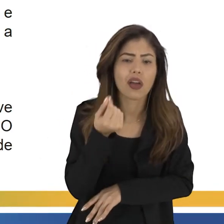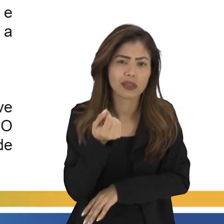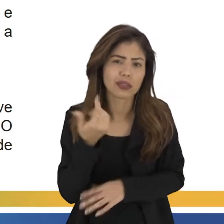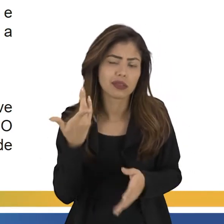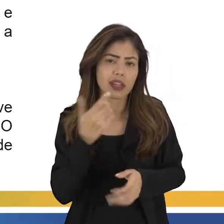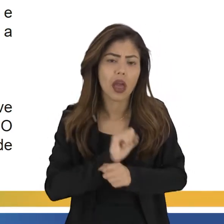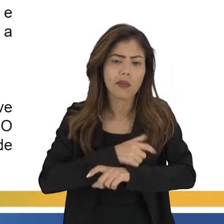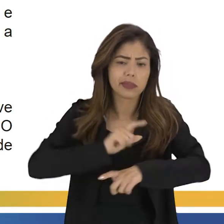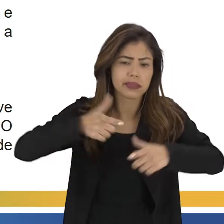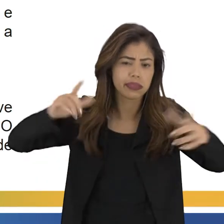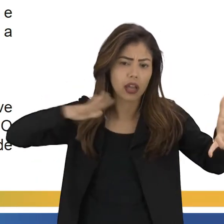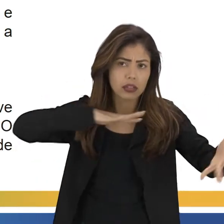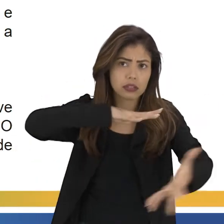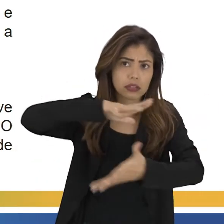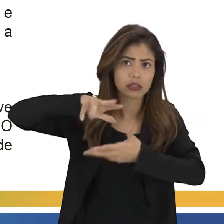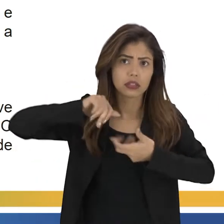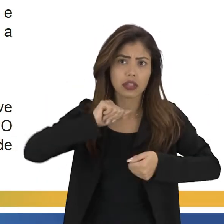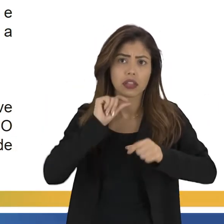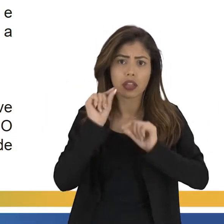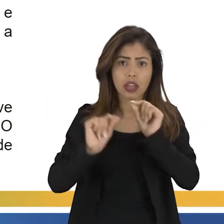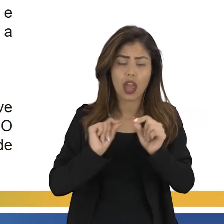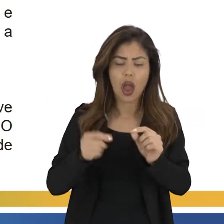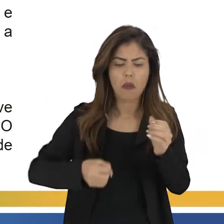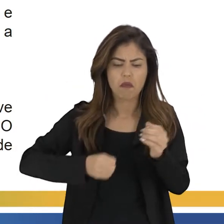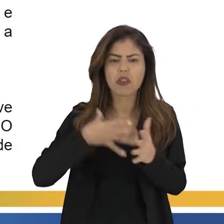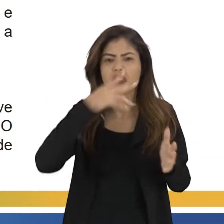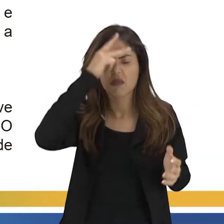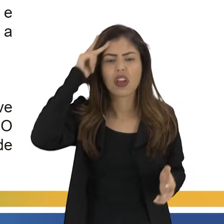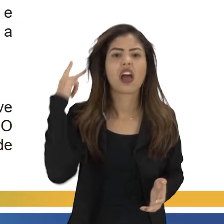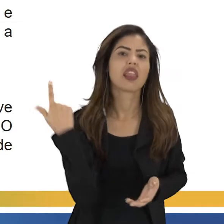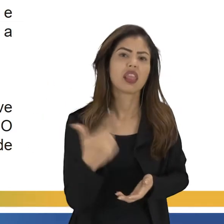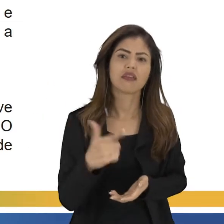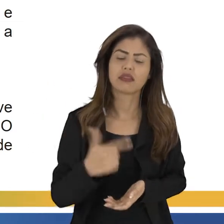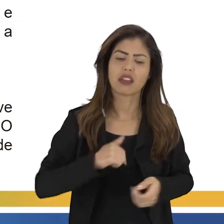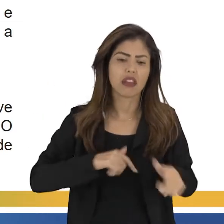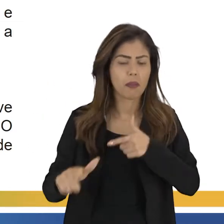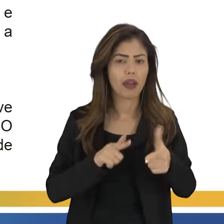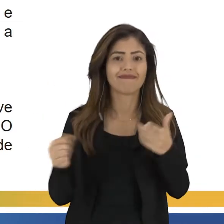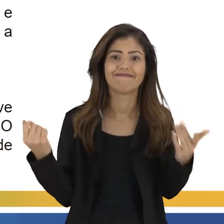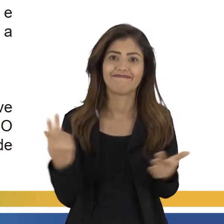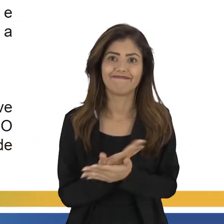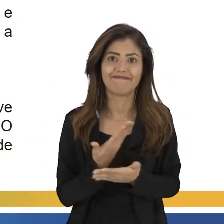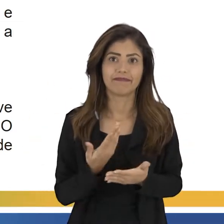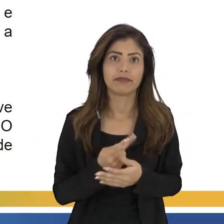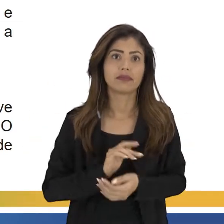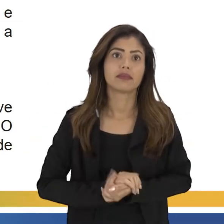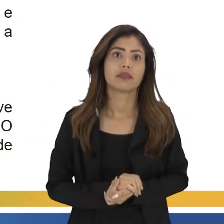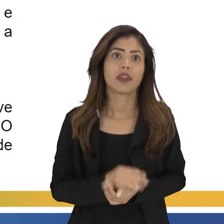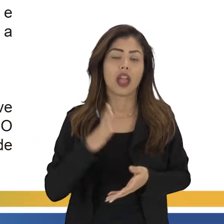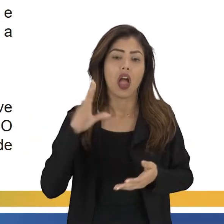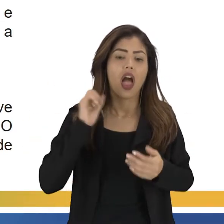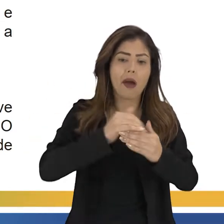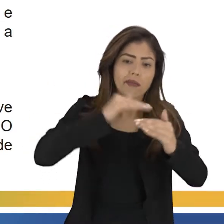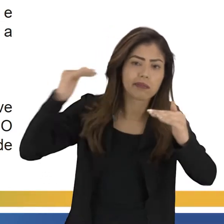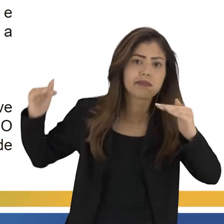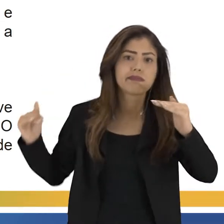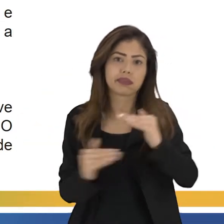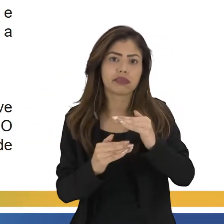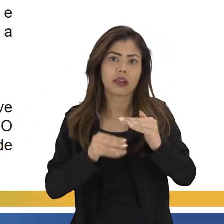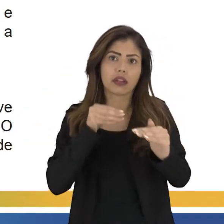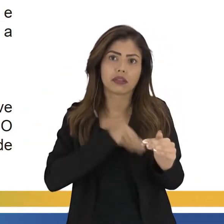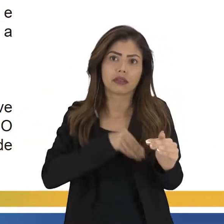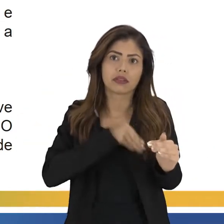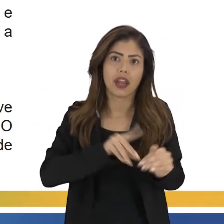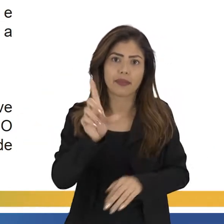Então, a gente tem essa grande massa de desempregados, né? Com a queda das atividades, houve redução de salários